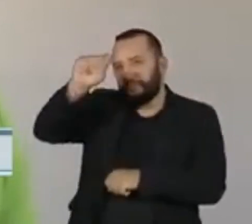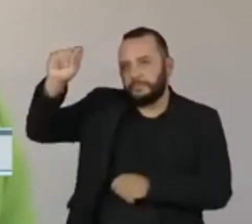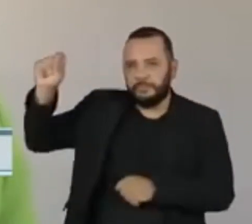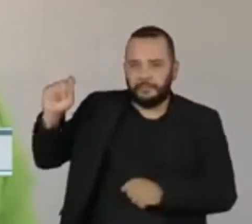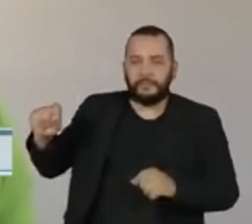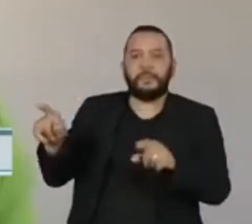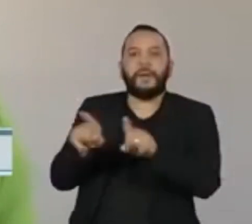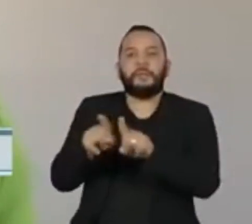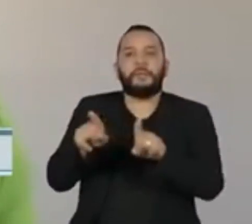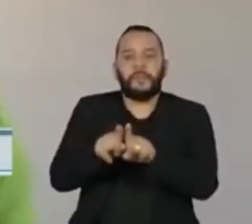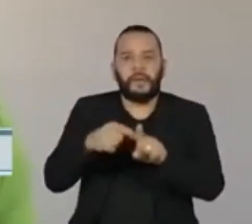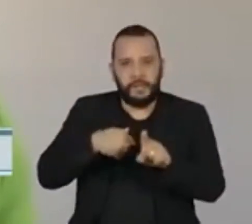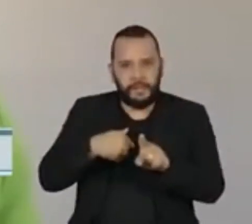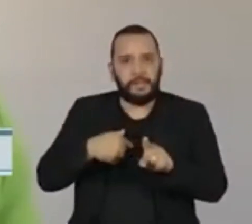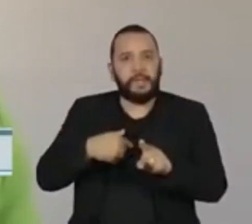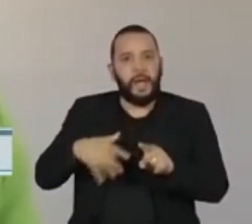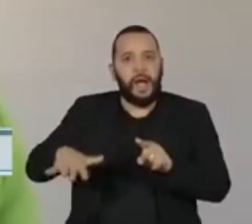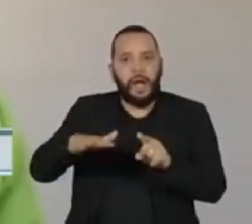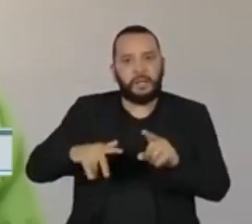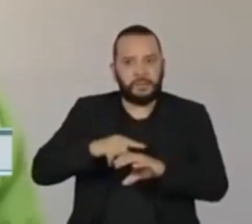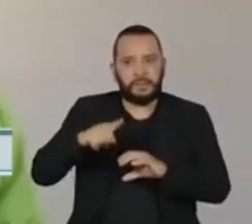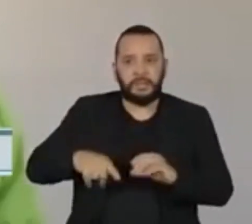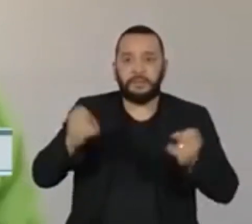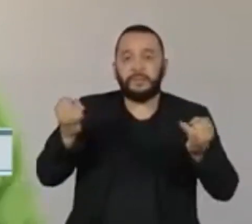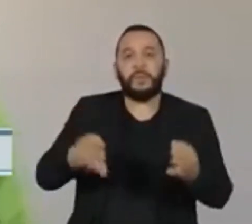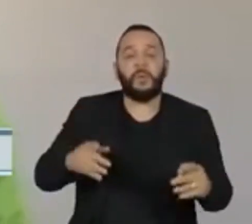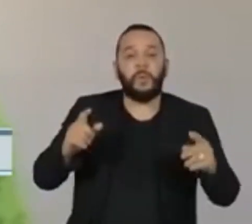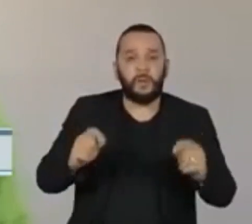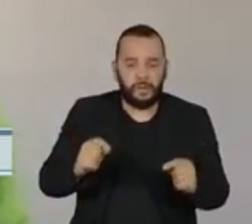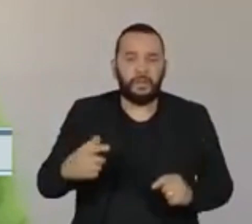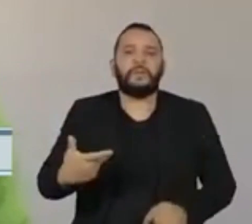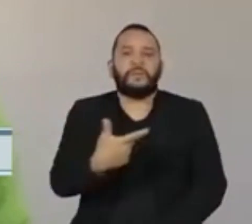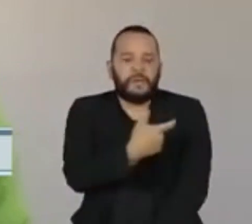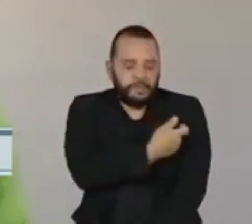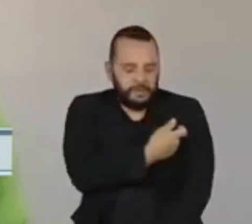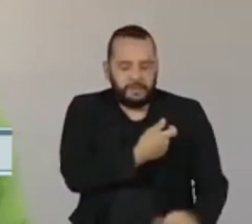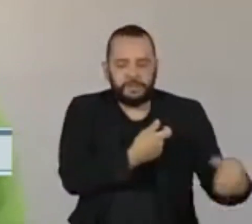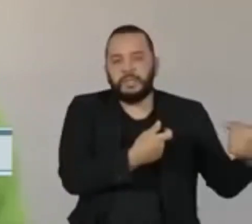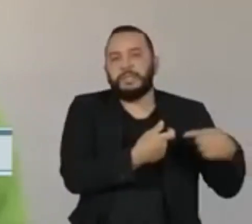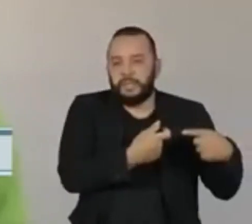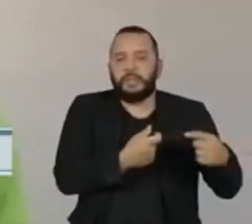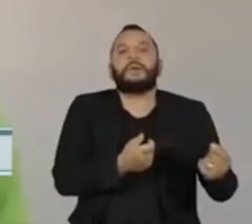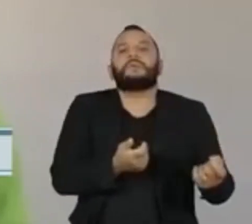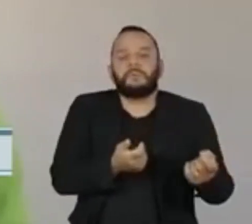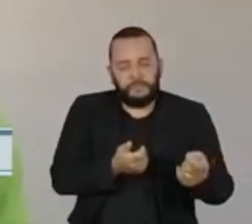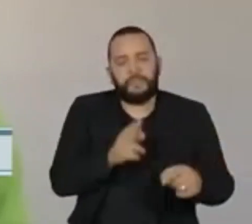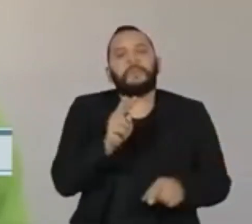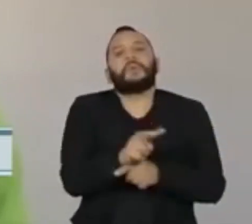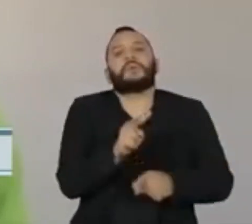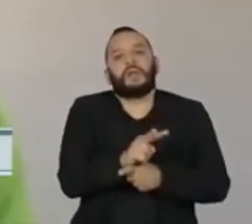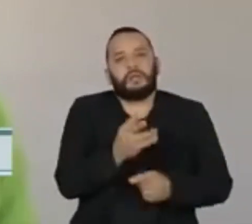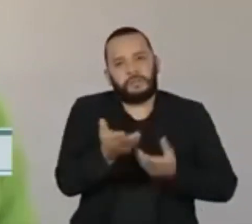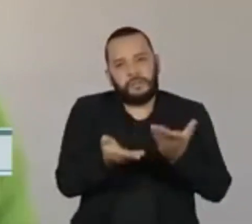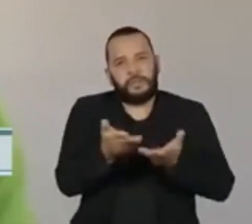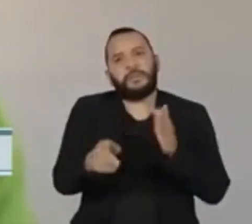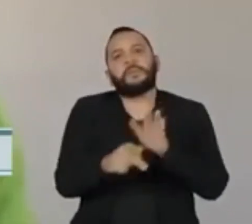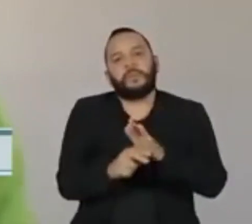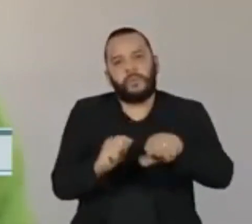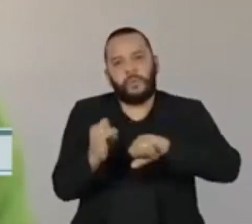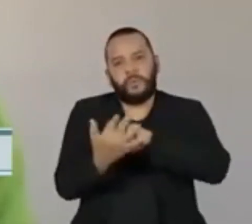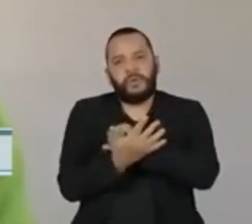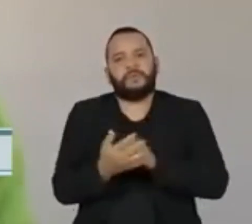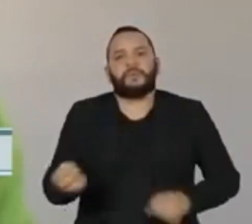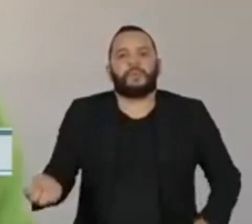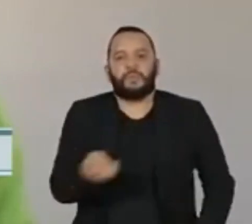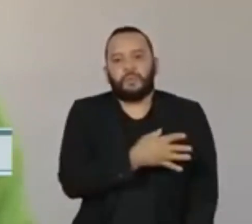das publicações científicas, é que as nossas vacinas ainda protegem contra essa nova variante. Nós não